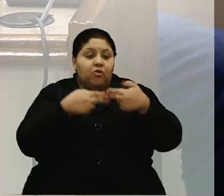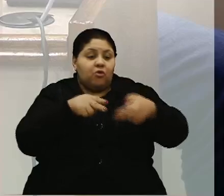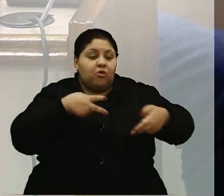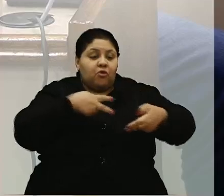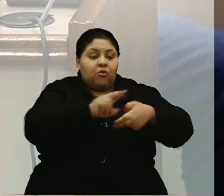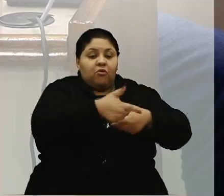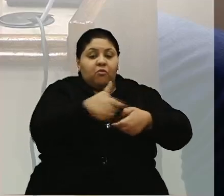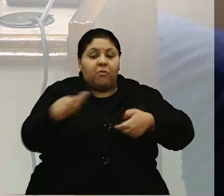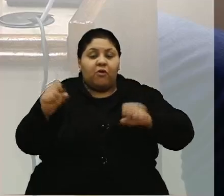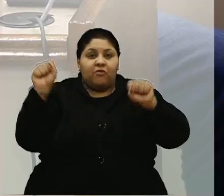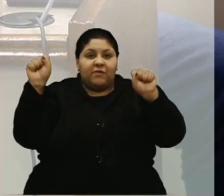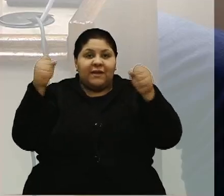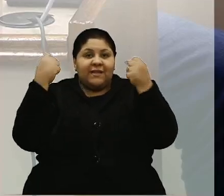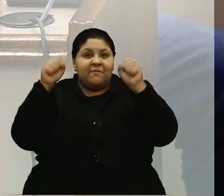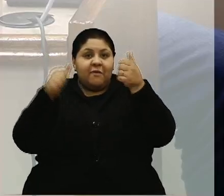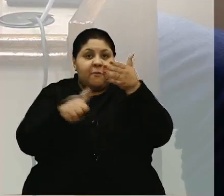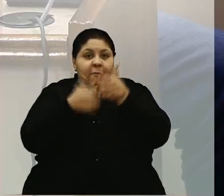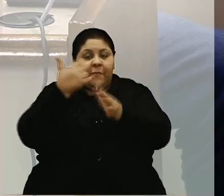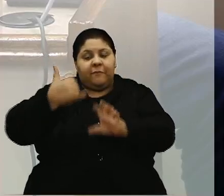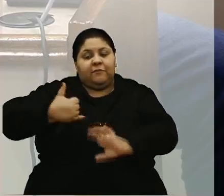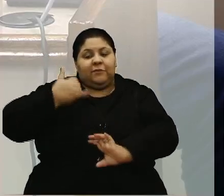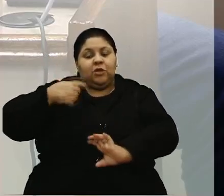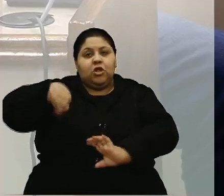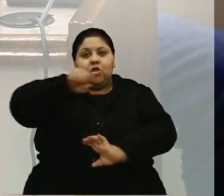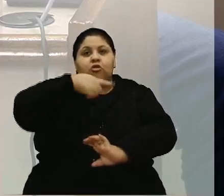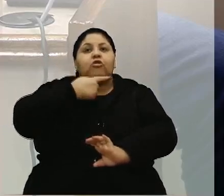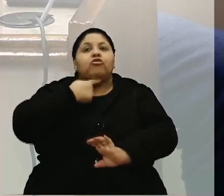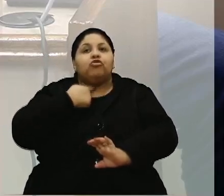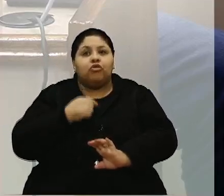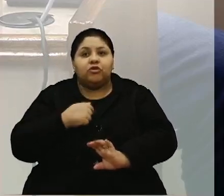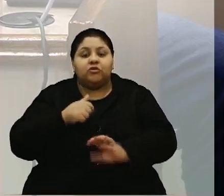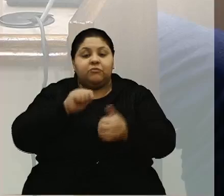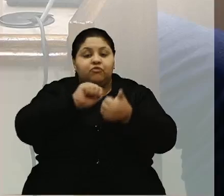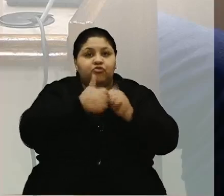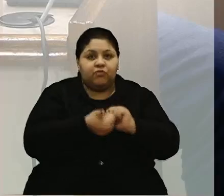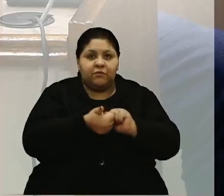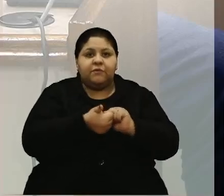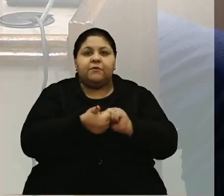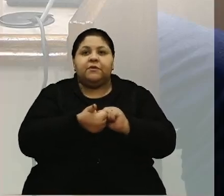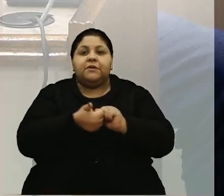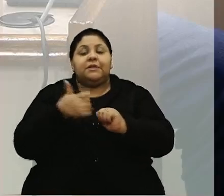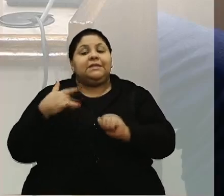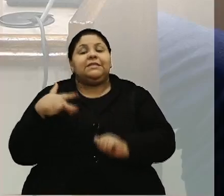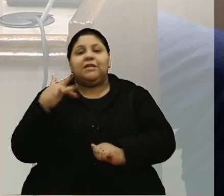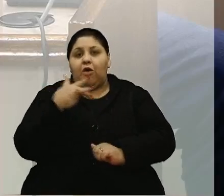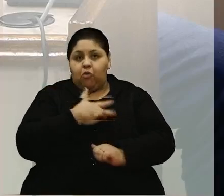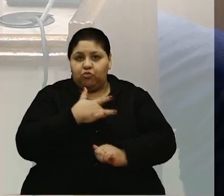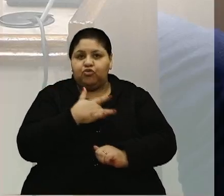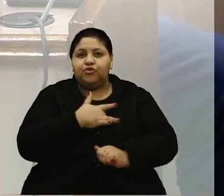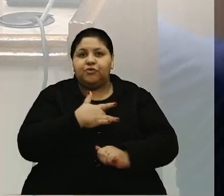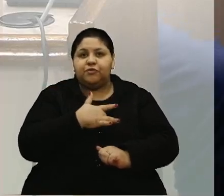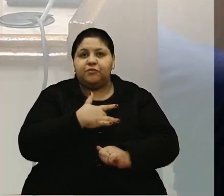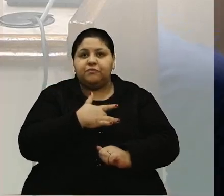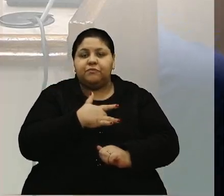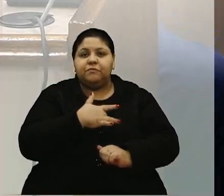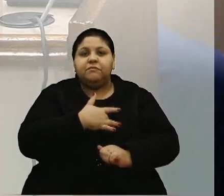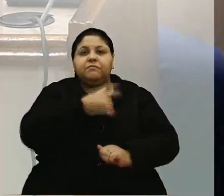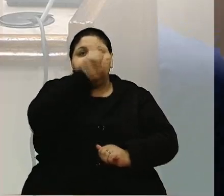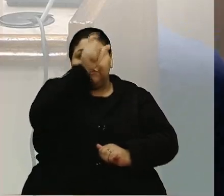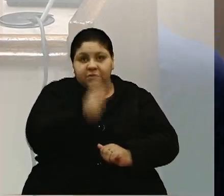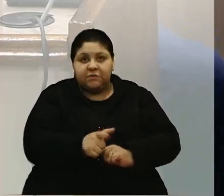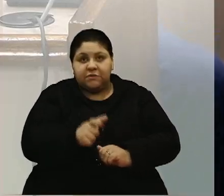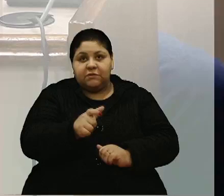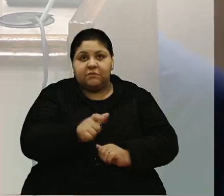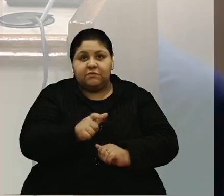outra Academia de Melhor Idade. Então, nós que gostamos de esporte, que esporte é saúde, especialmente para as pessoas de melhor